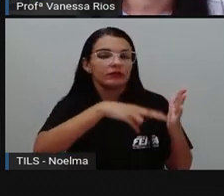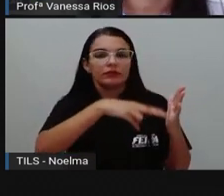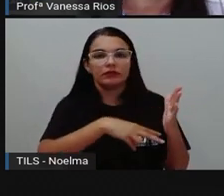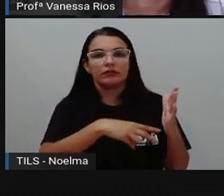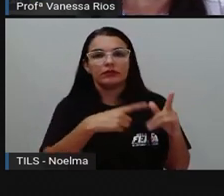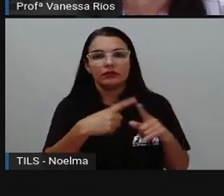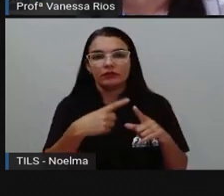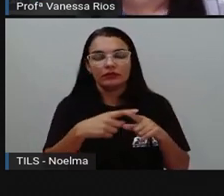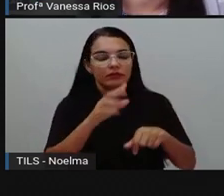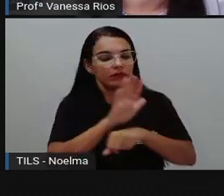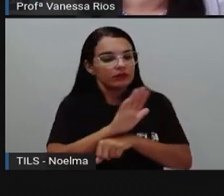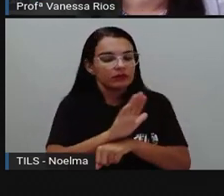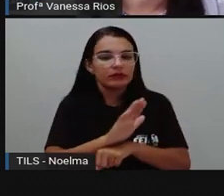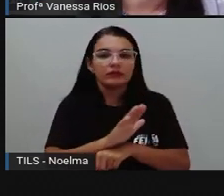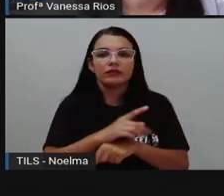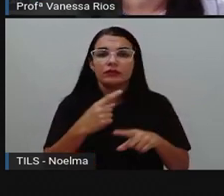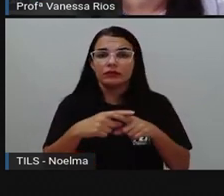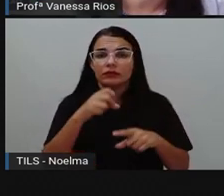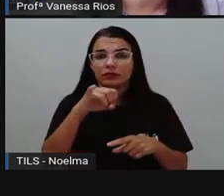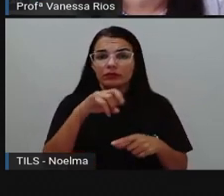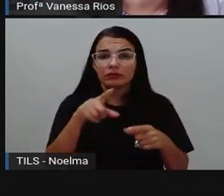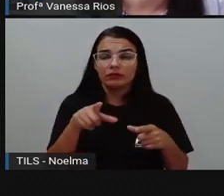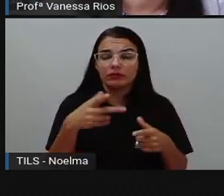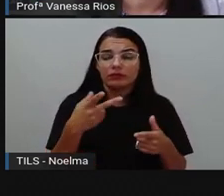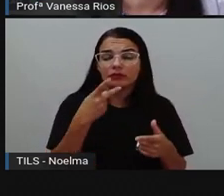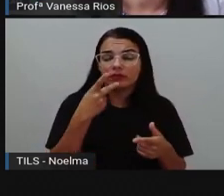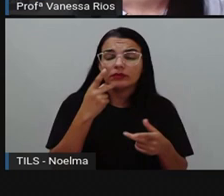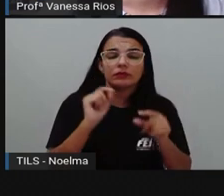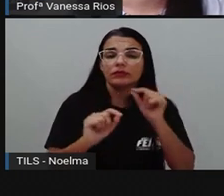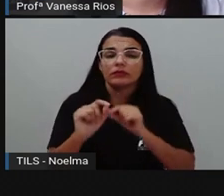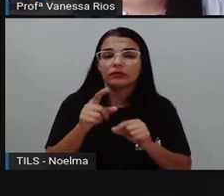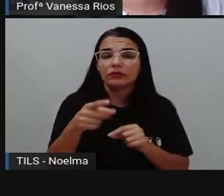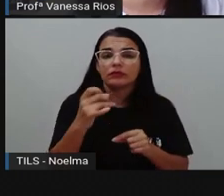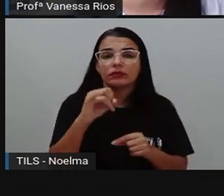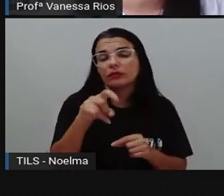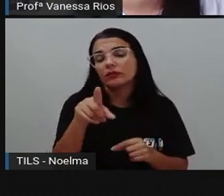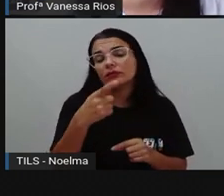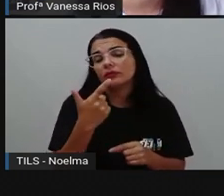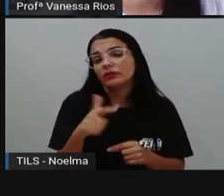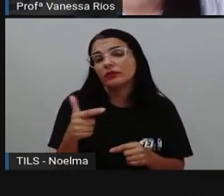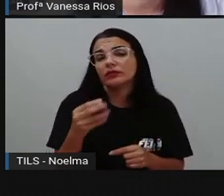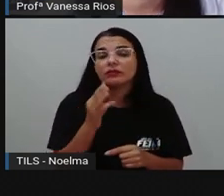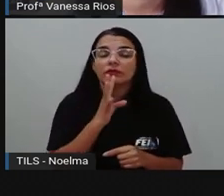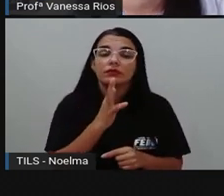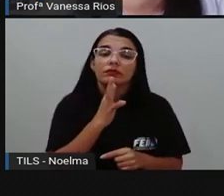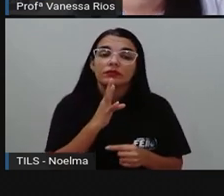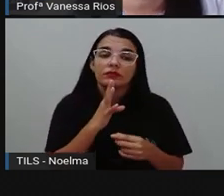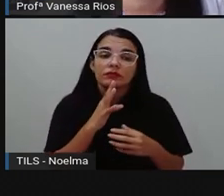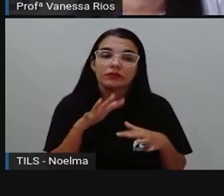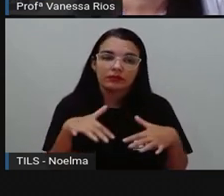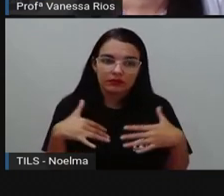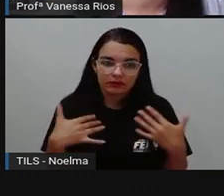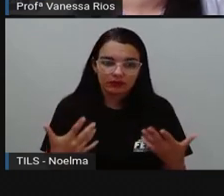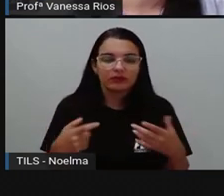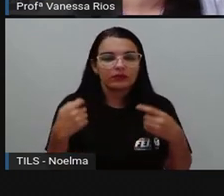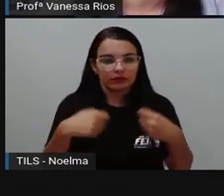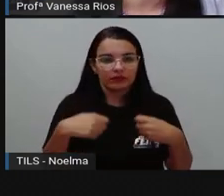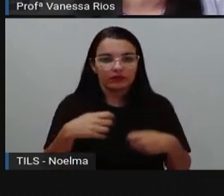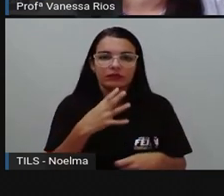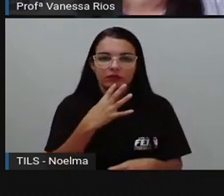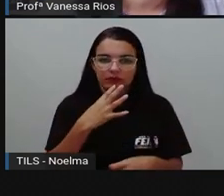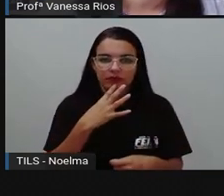assistiu. Então, é necessário conhecer aquilo que está sendo o produto, né? O objeto da